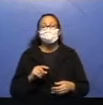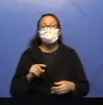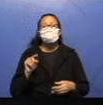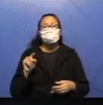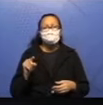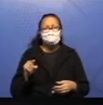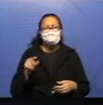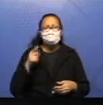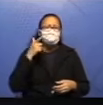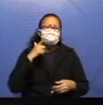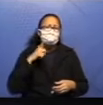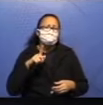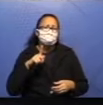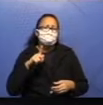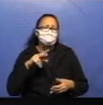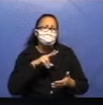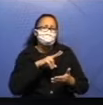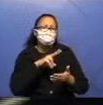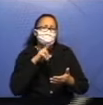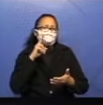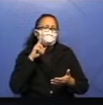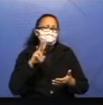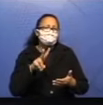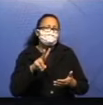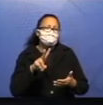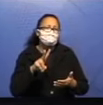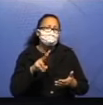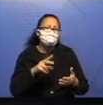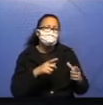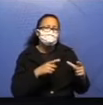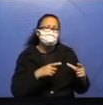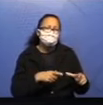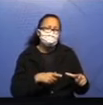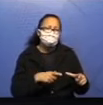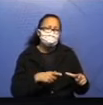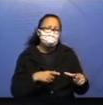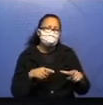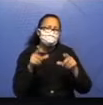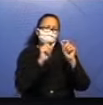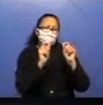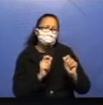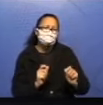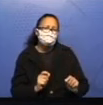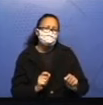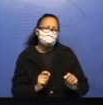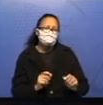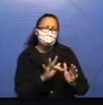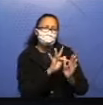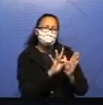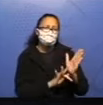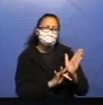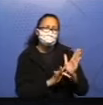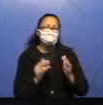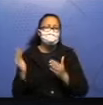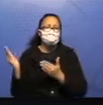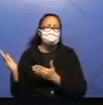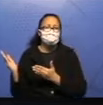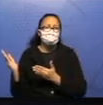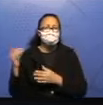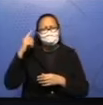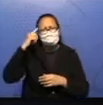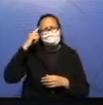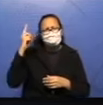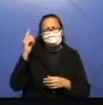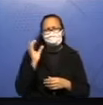acha que você consegue ver aonde estão as marcas de estruturação aqui? Vamos ver? Pense